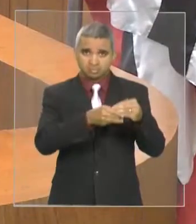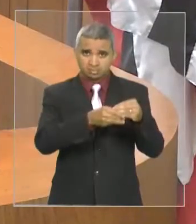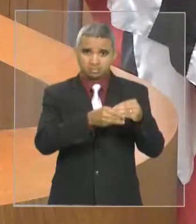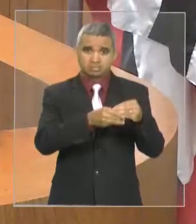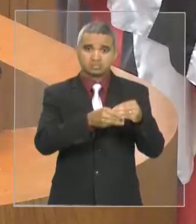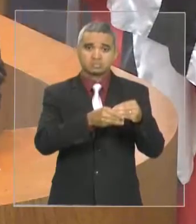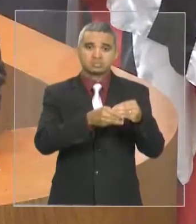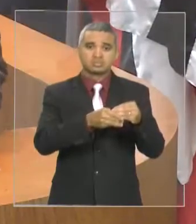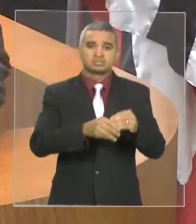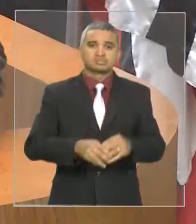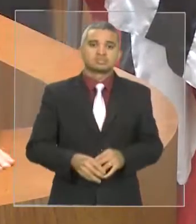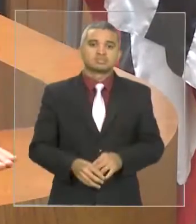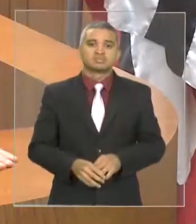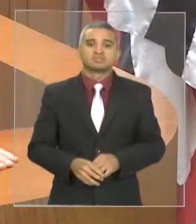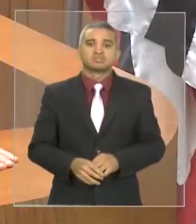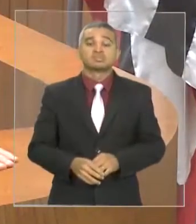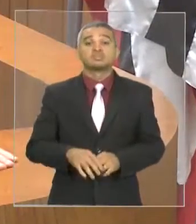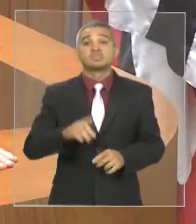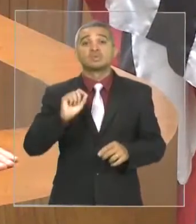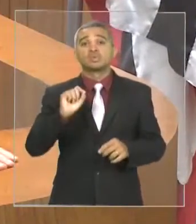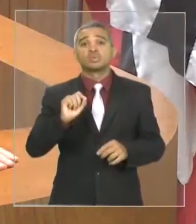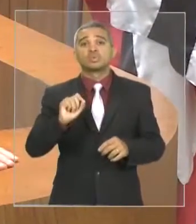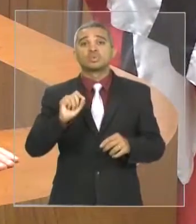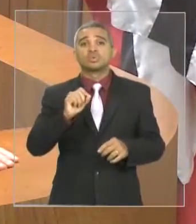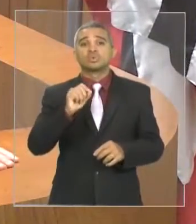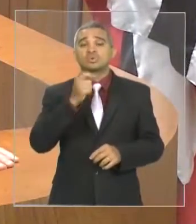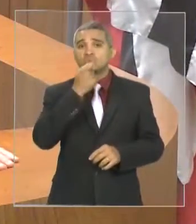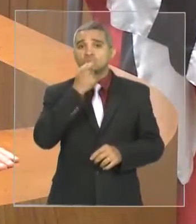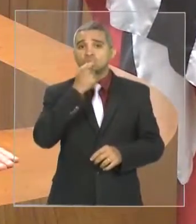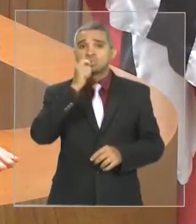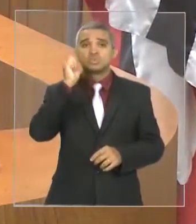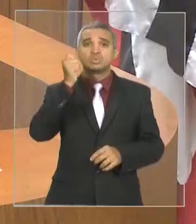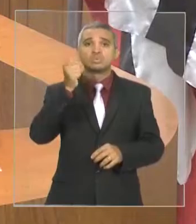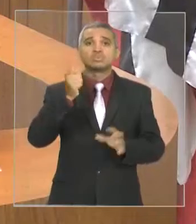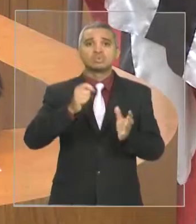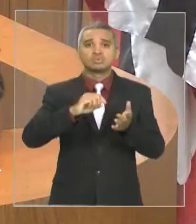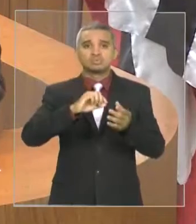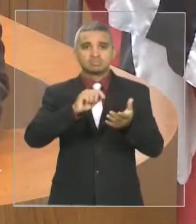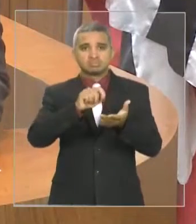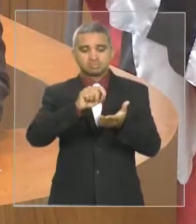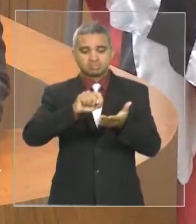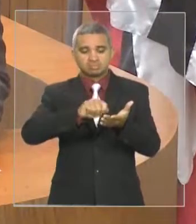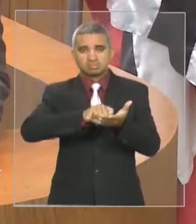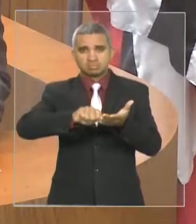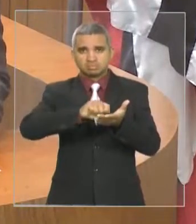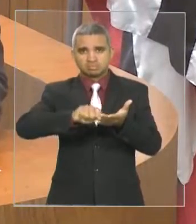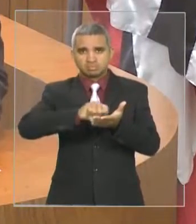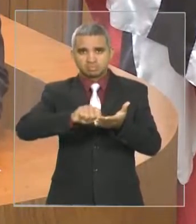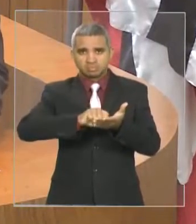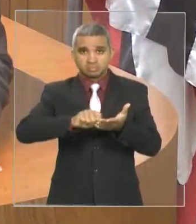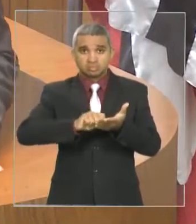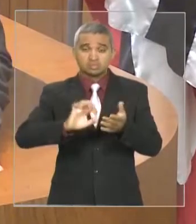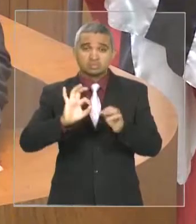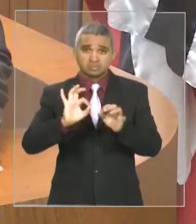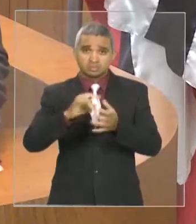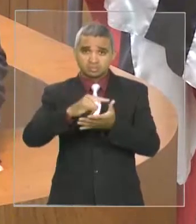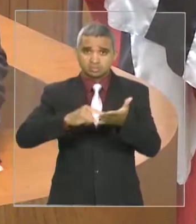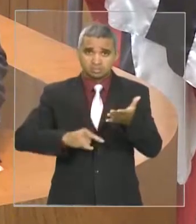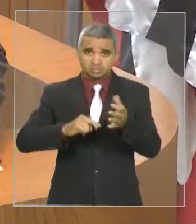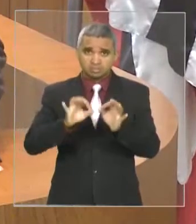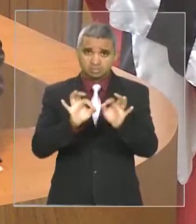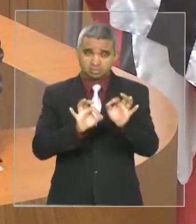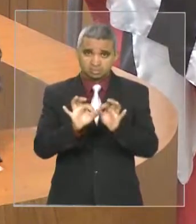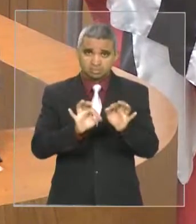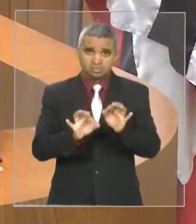ratificar é confirmar, e retificar é corrigir, o hábito corrige que o